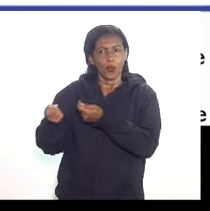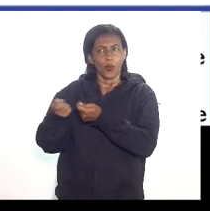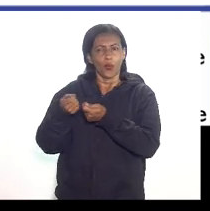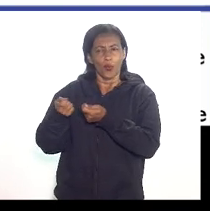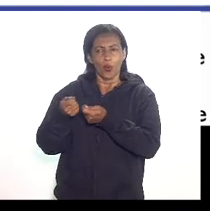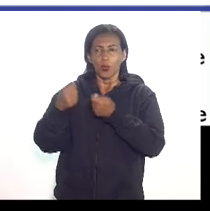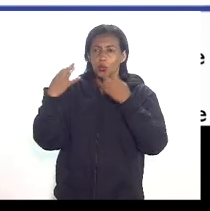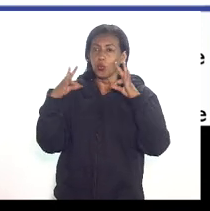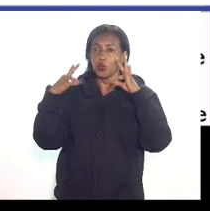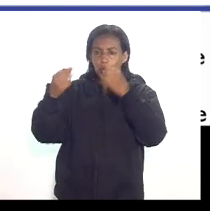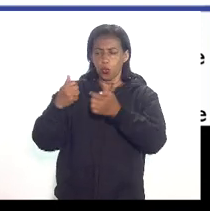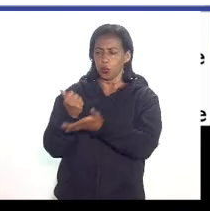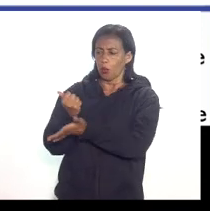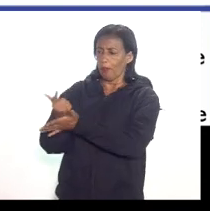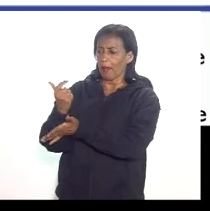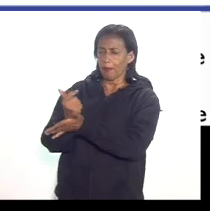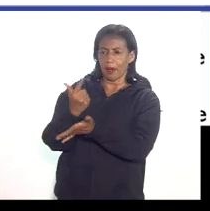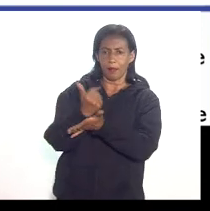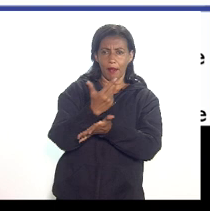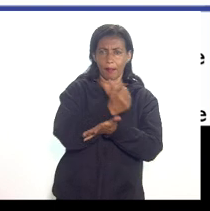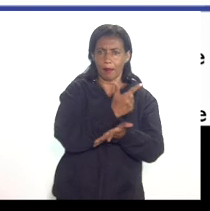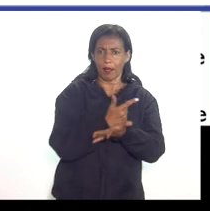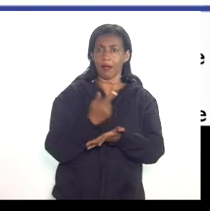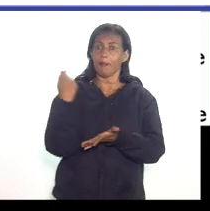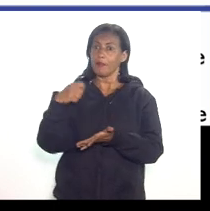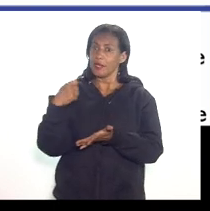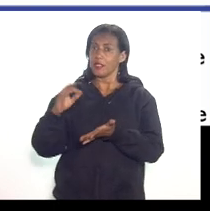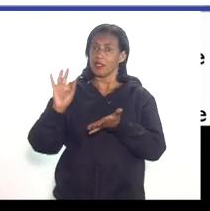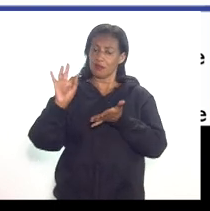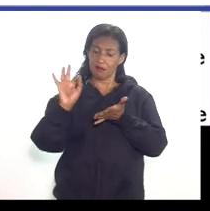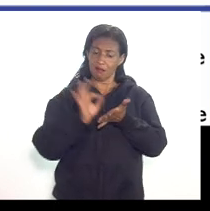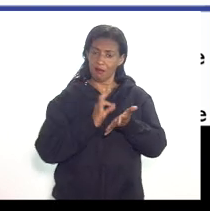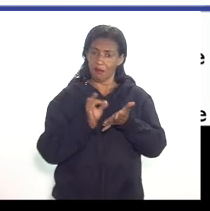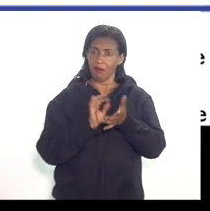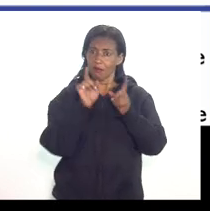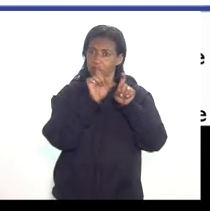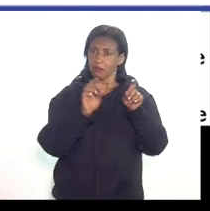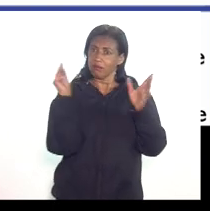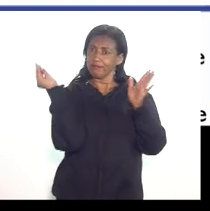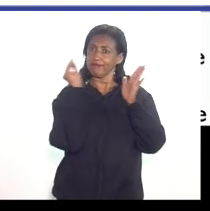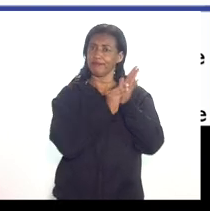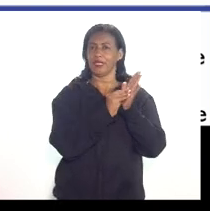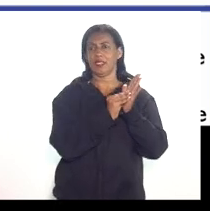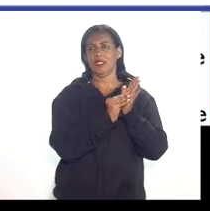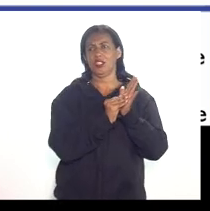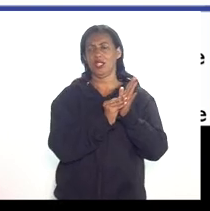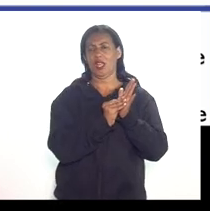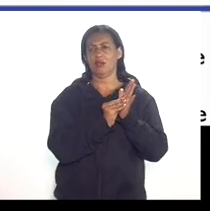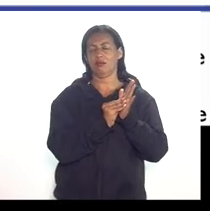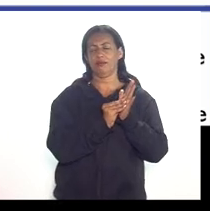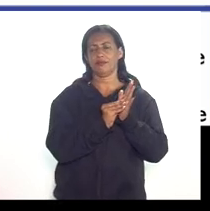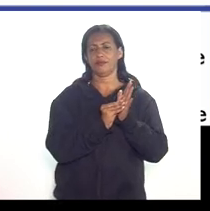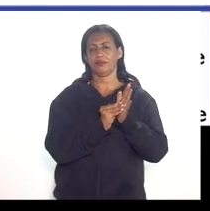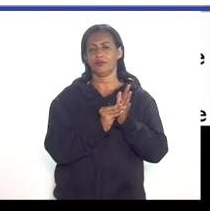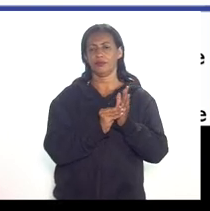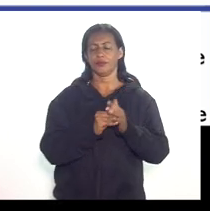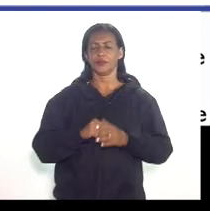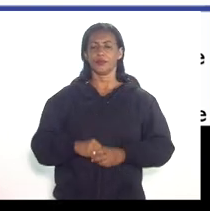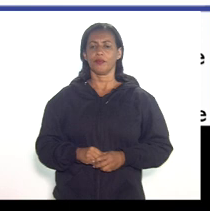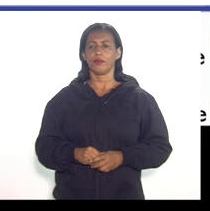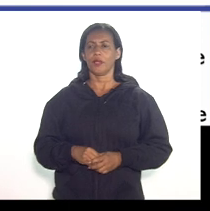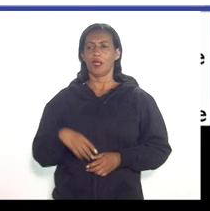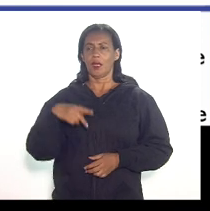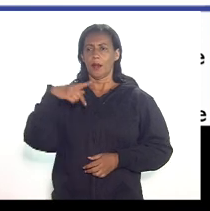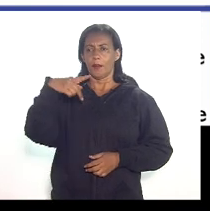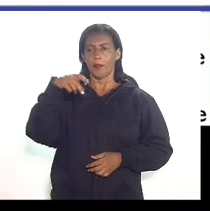registrados em sua contabilidade em uma conta de exploração uma conta de desenvolvimento e uma conta de produção a